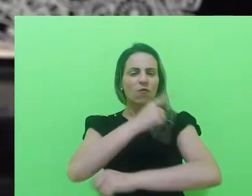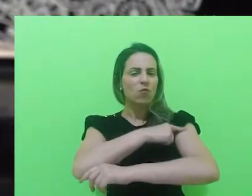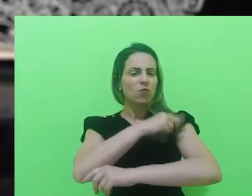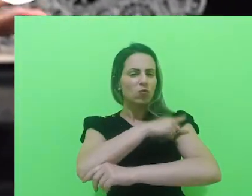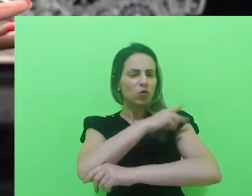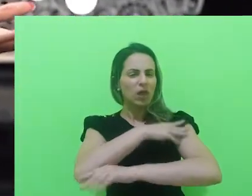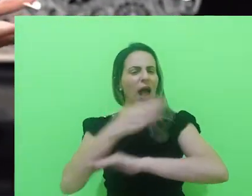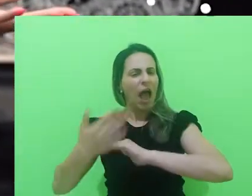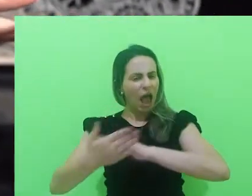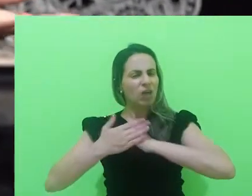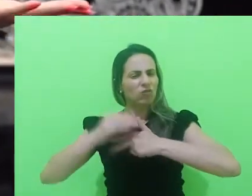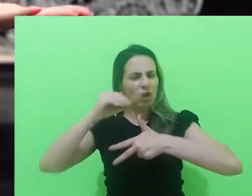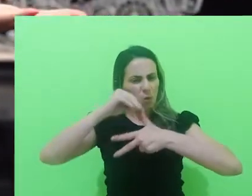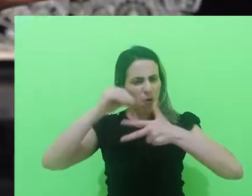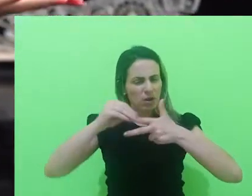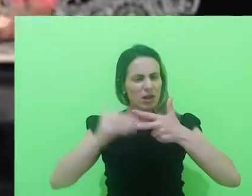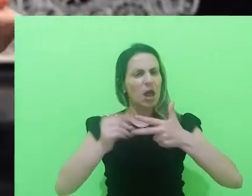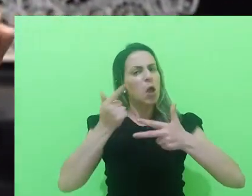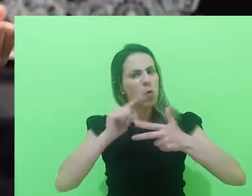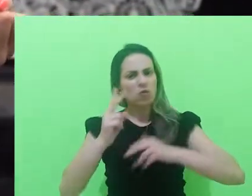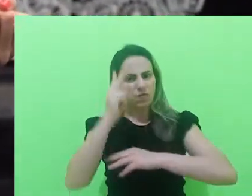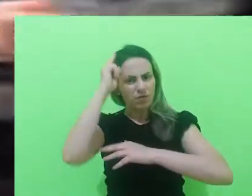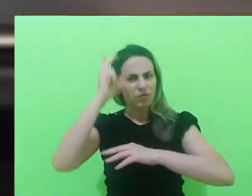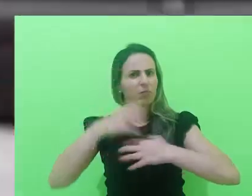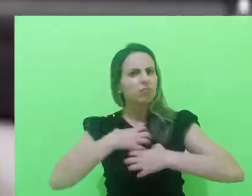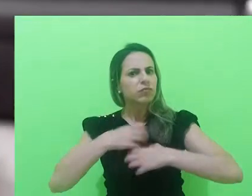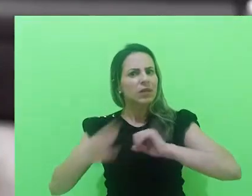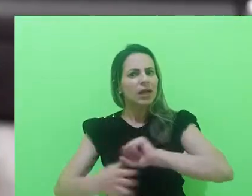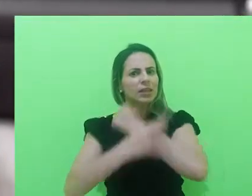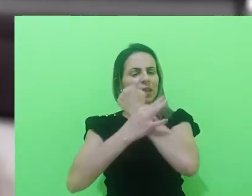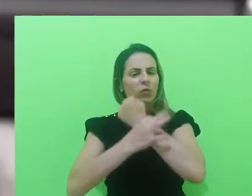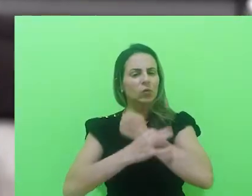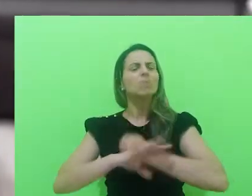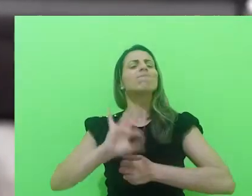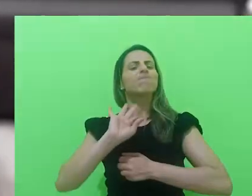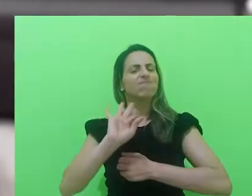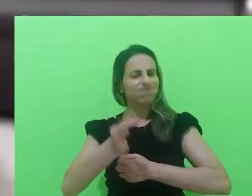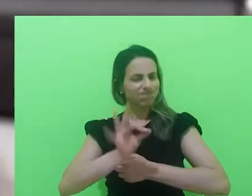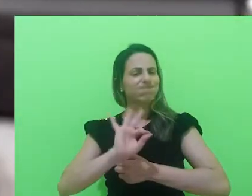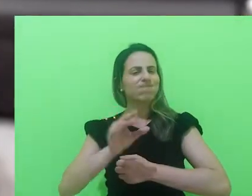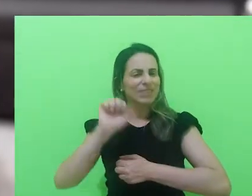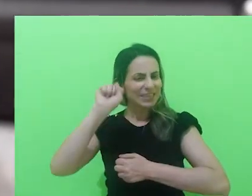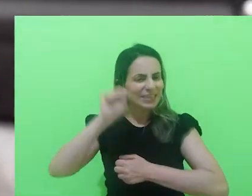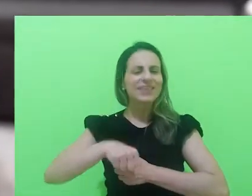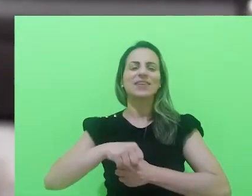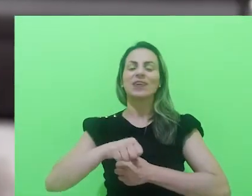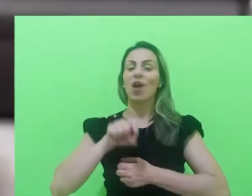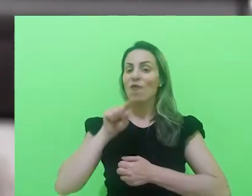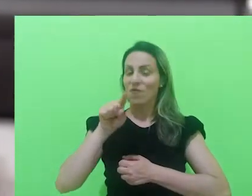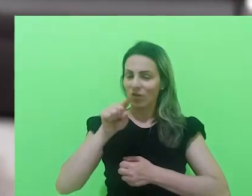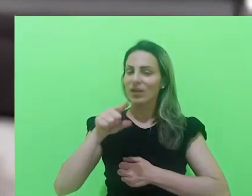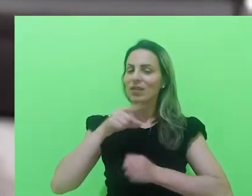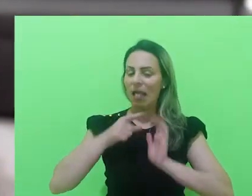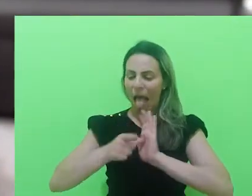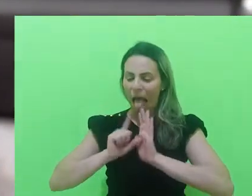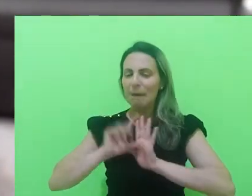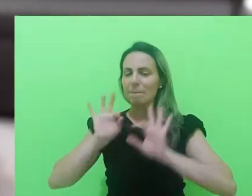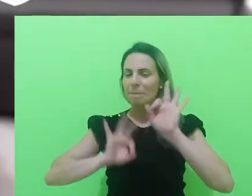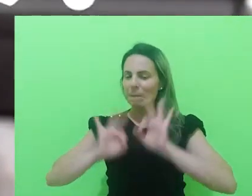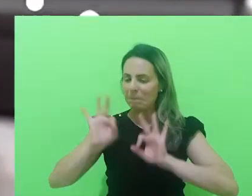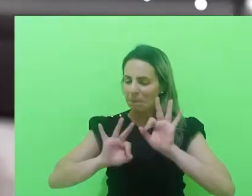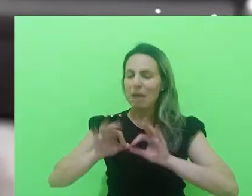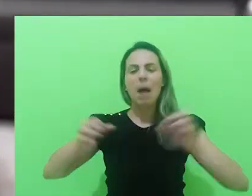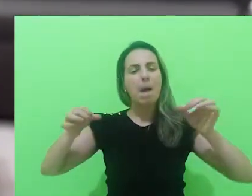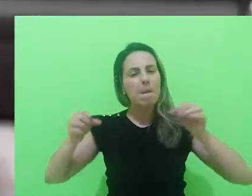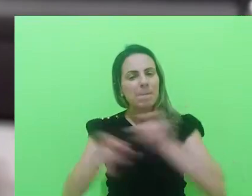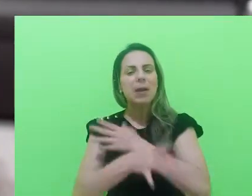ajudar a fazer o Enem e os outros vestibulares de forma segura? Com certeza. Você vai estar muito bem preparado